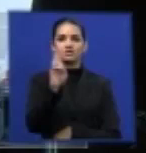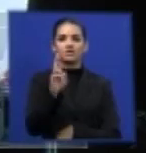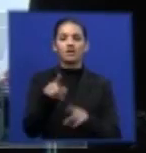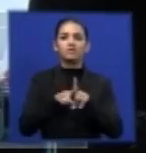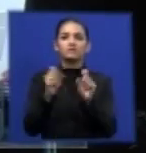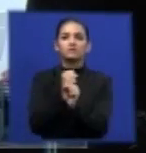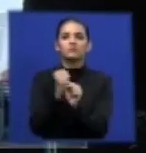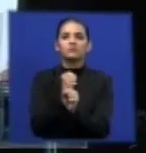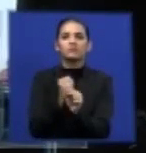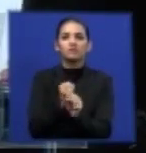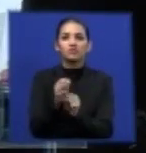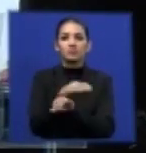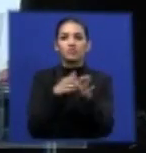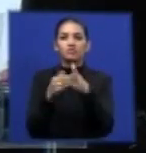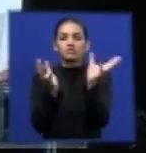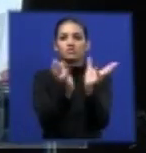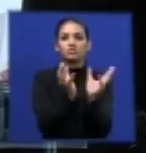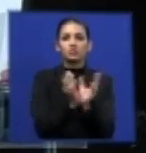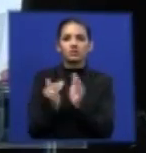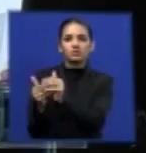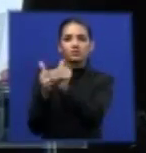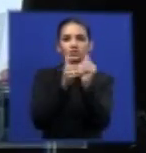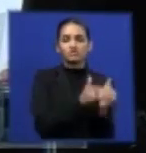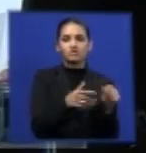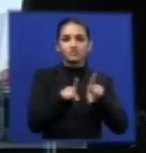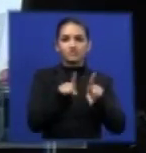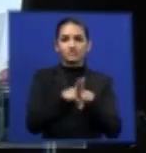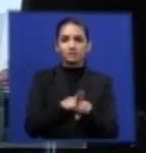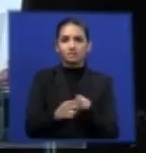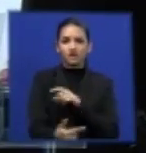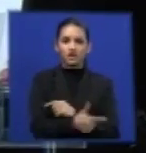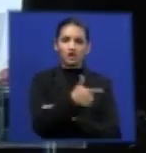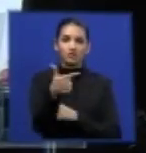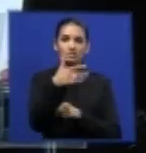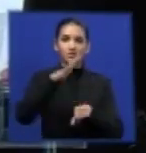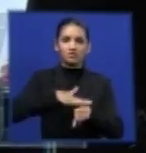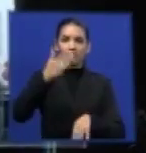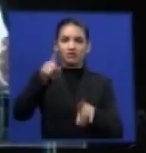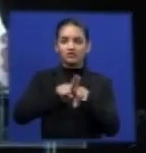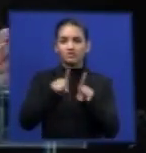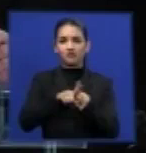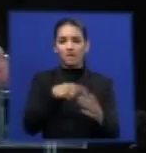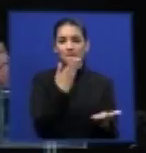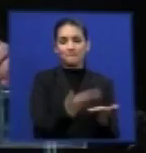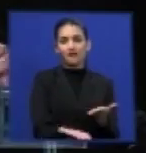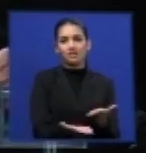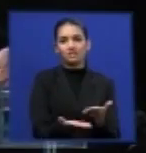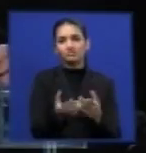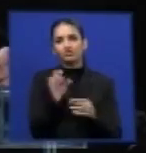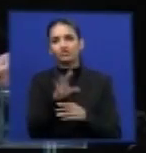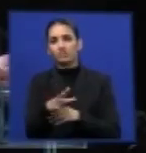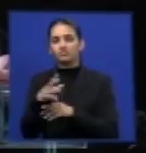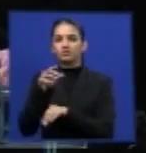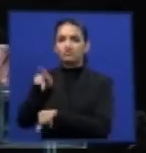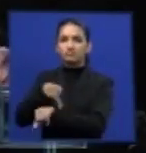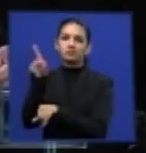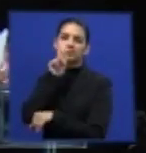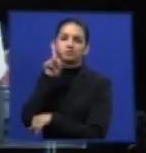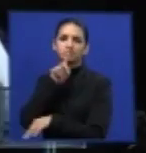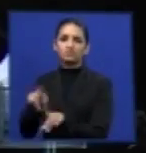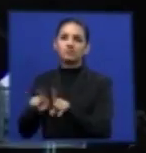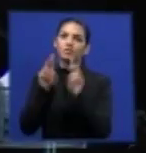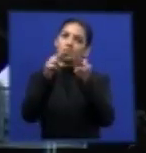o setor de reformas do Brasil é o segundo maior do mundo só perdendo para os Estados Unidos talvez assim